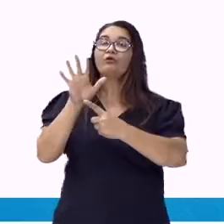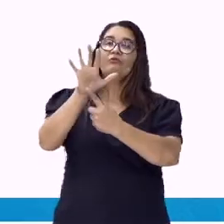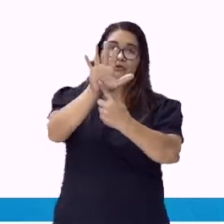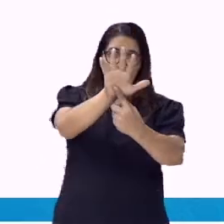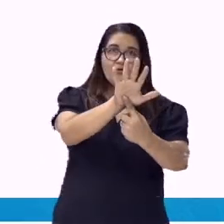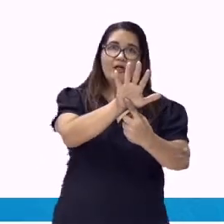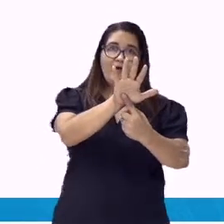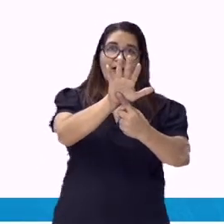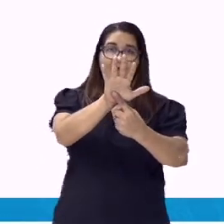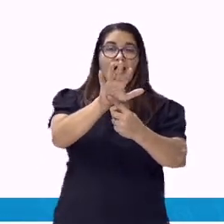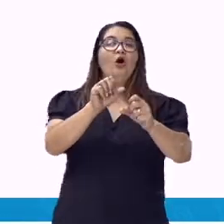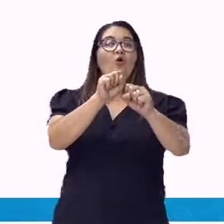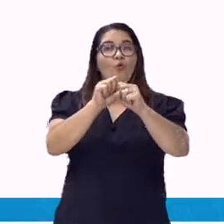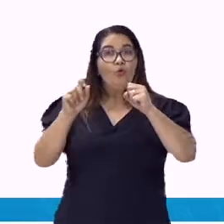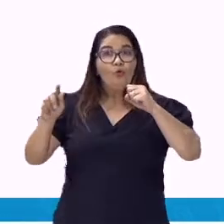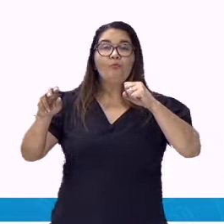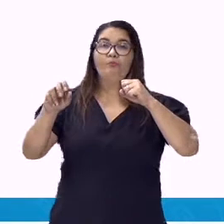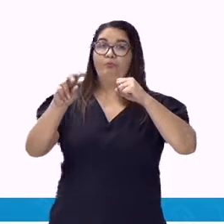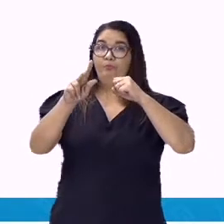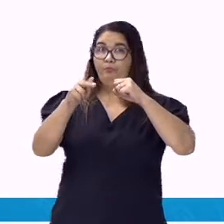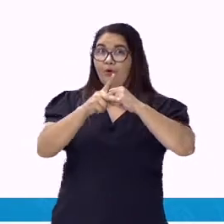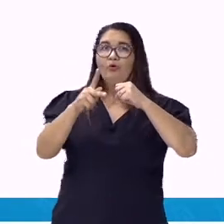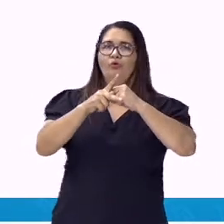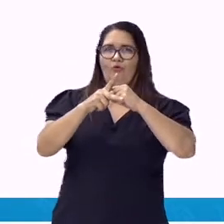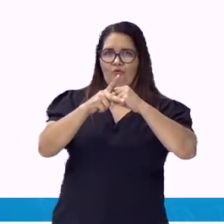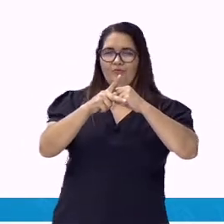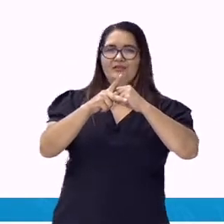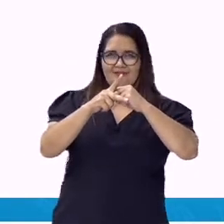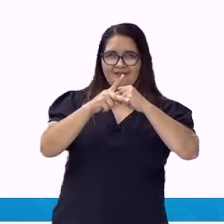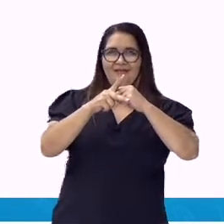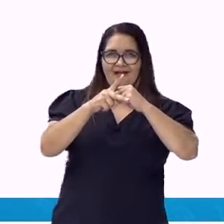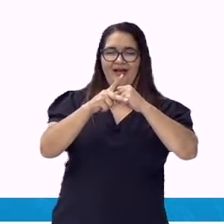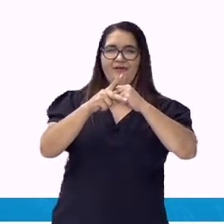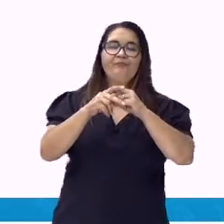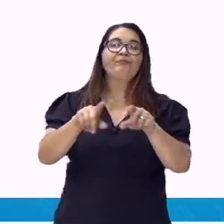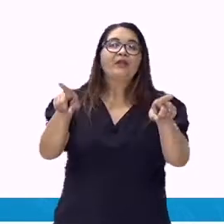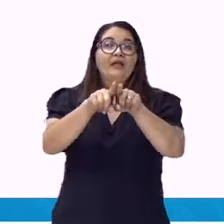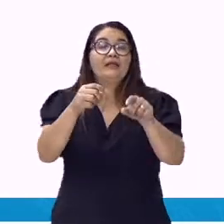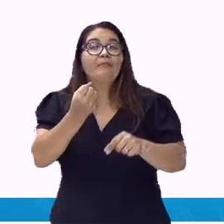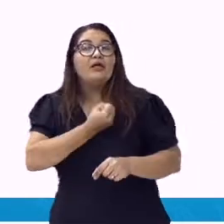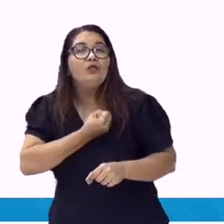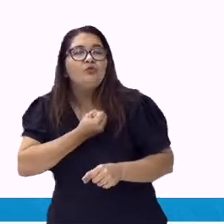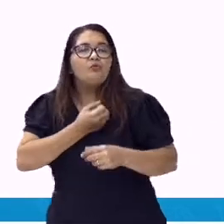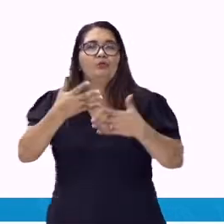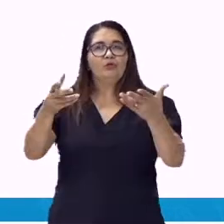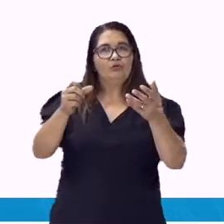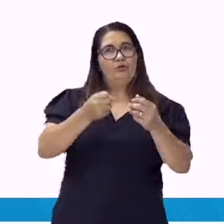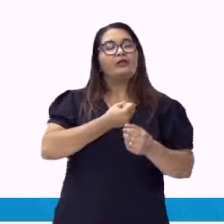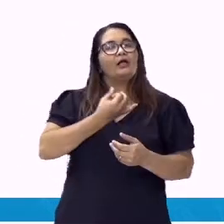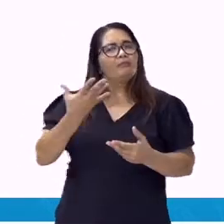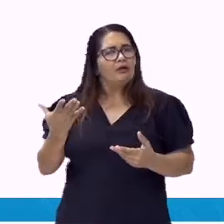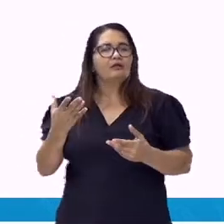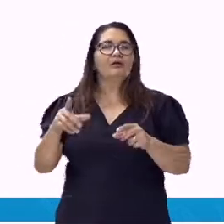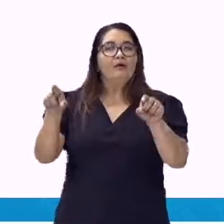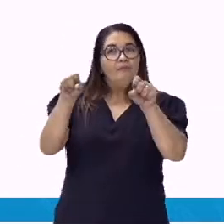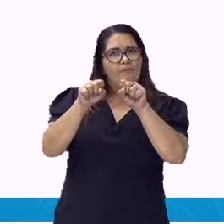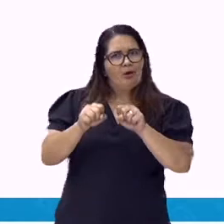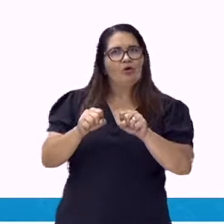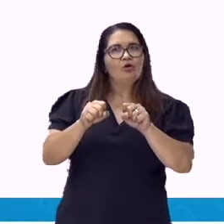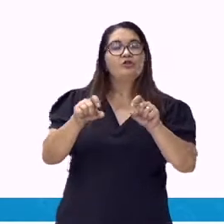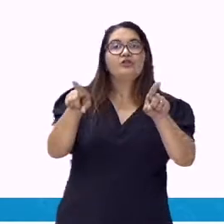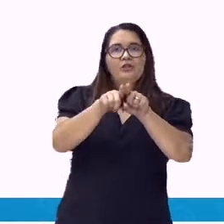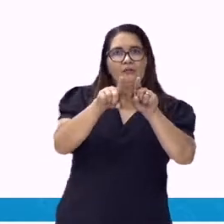São pronomes indefinidos, variáveis, em número. Ou seja, que se modificam, podendo estar no singular